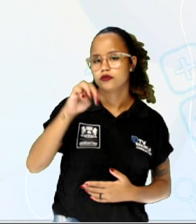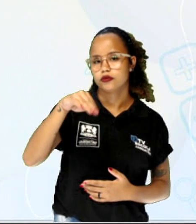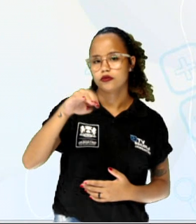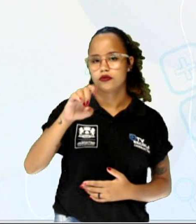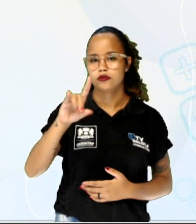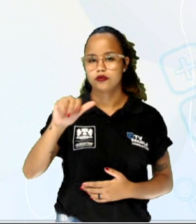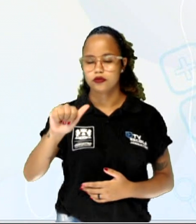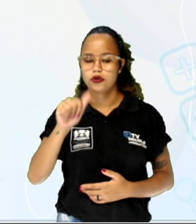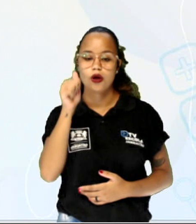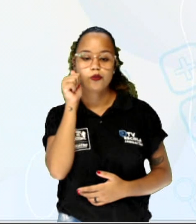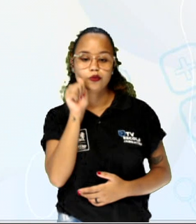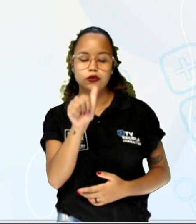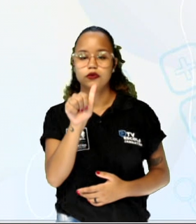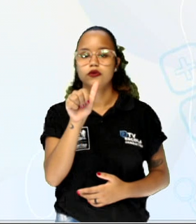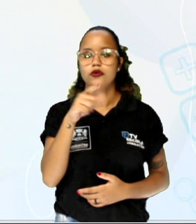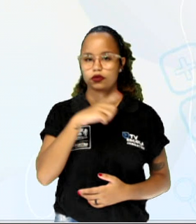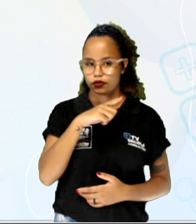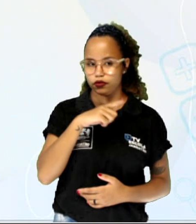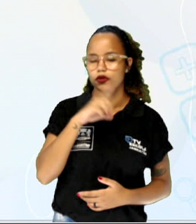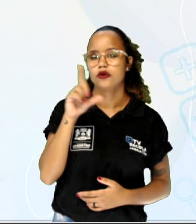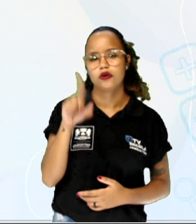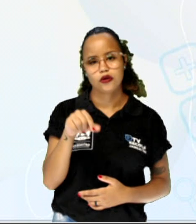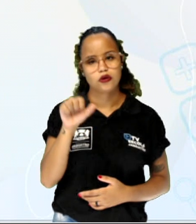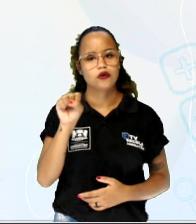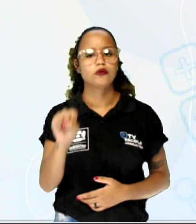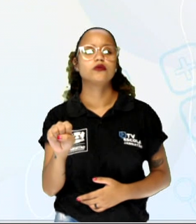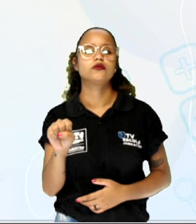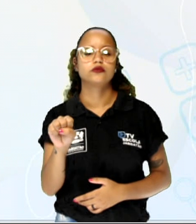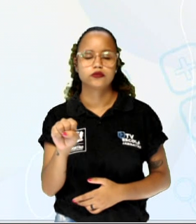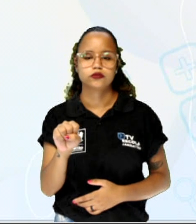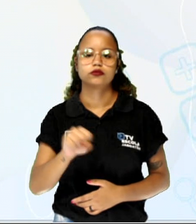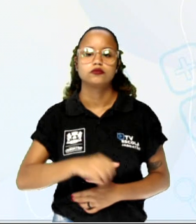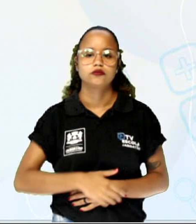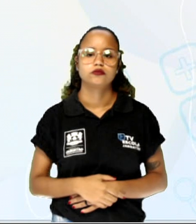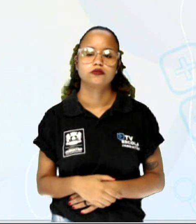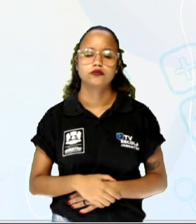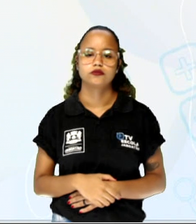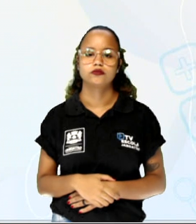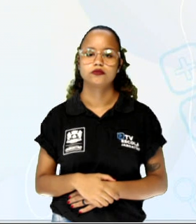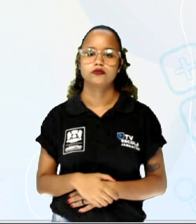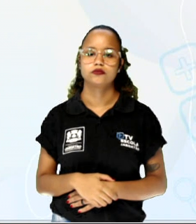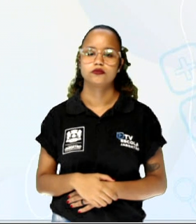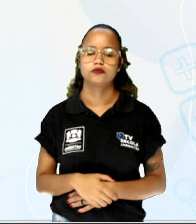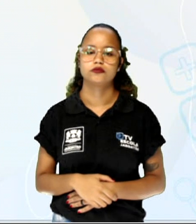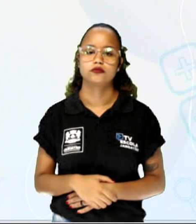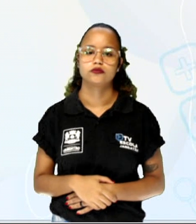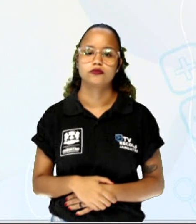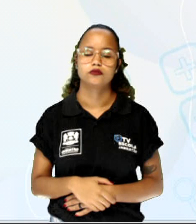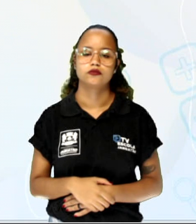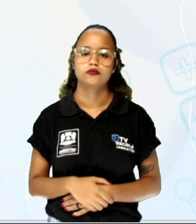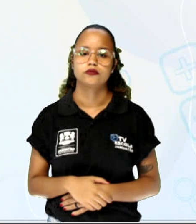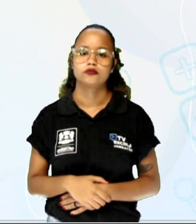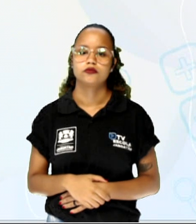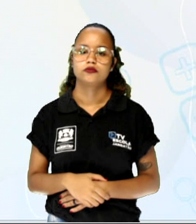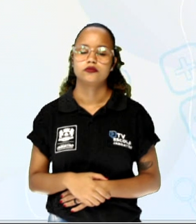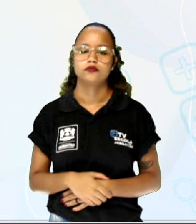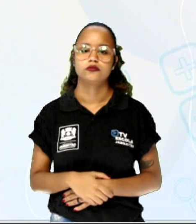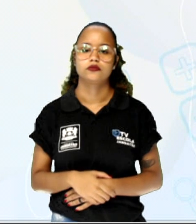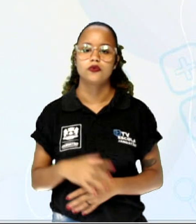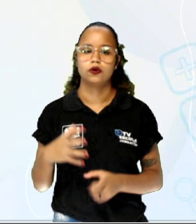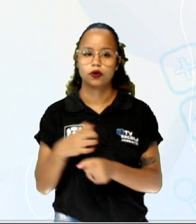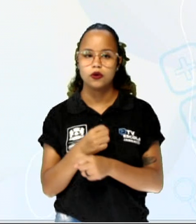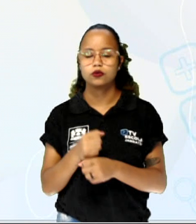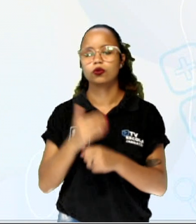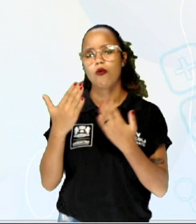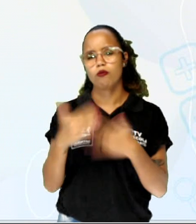que Regina tirou foi 8, né? No caso ela passou por média, né? Como a gente diz normalmente. Apesar da nota dela na prova